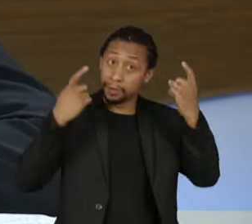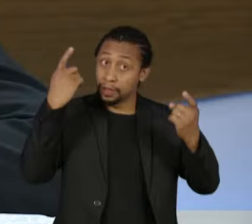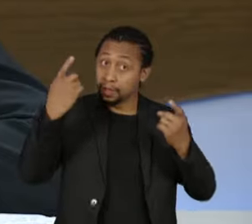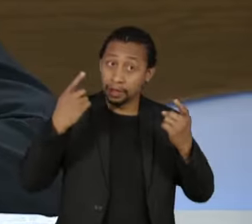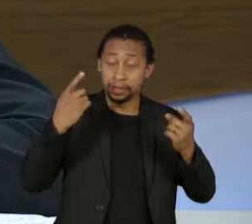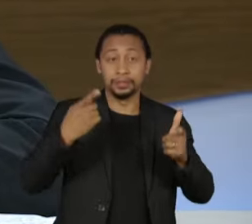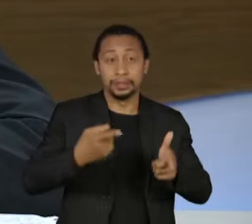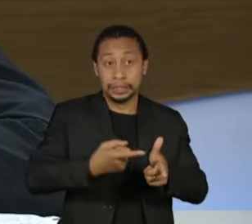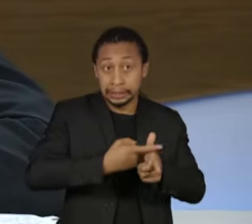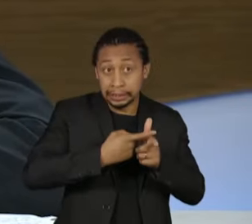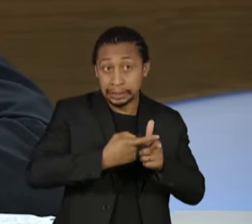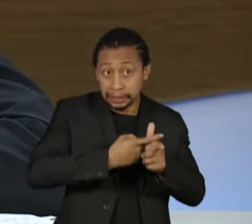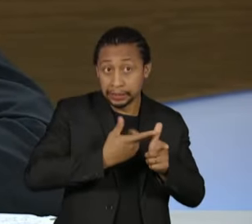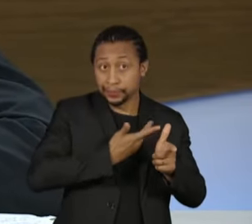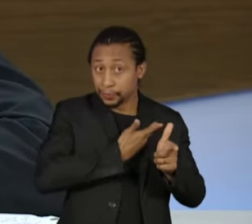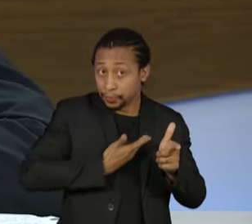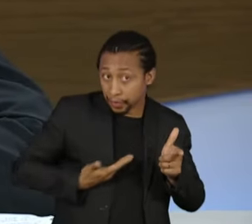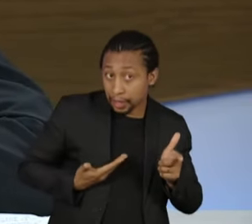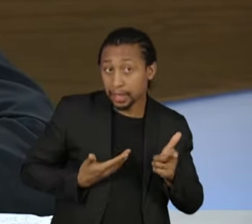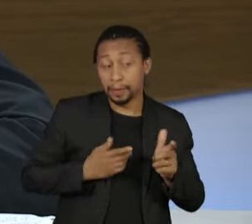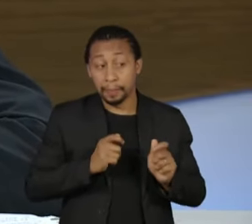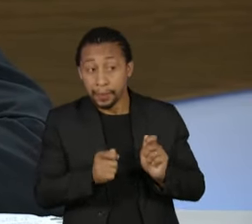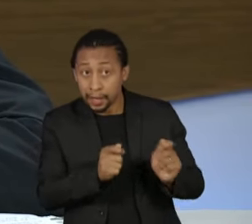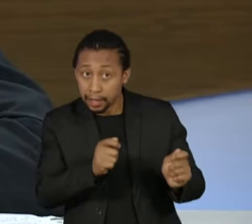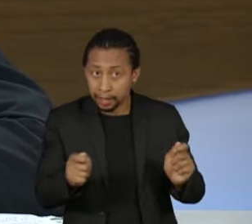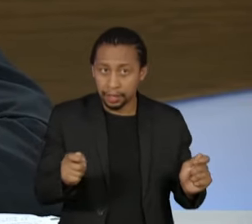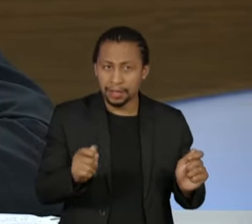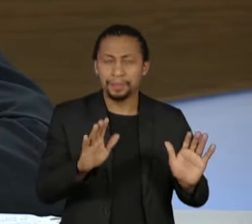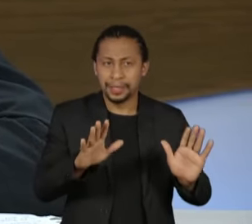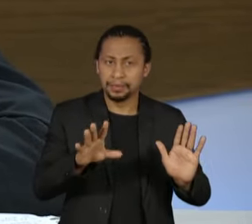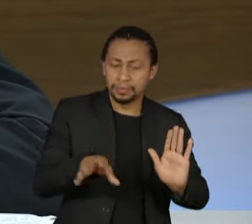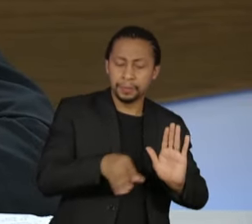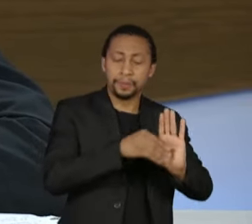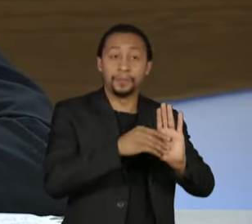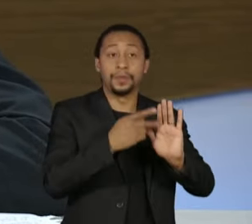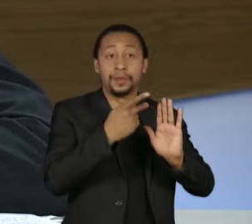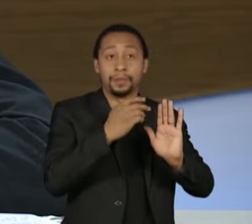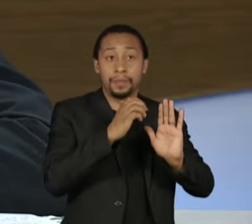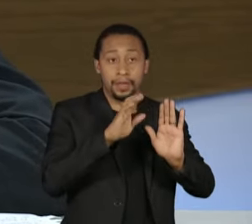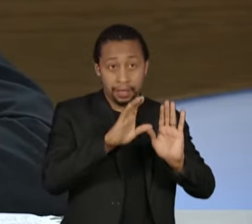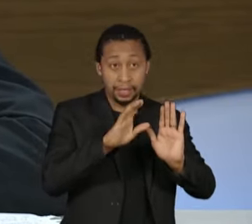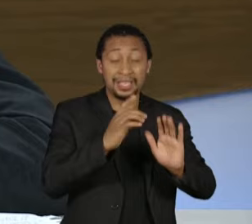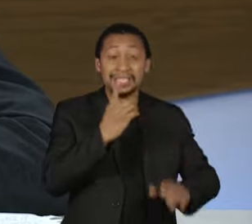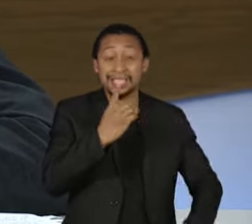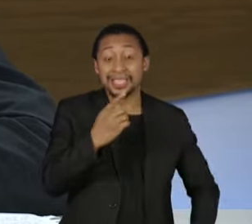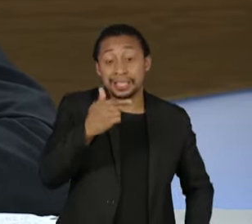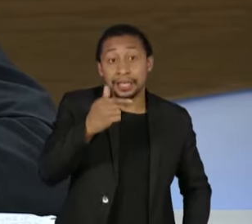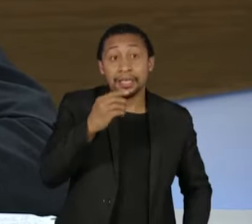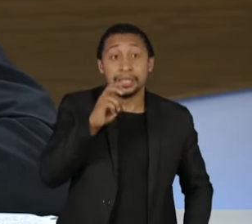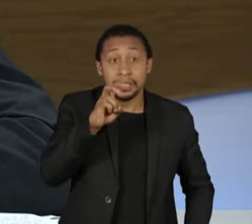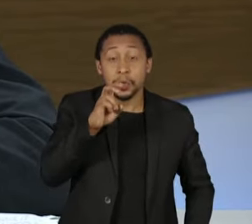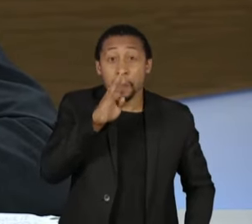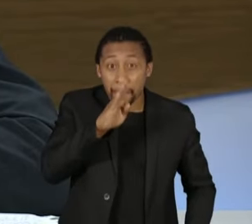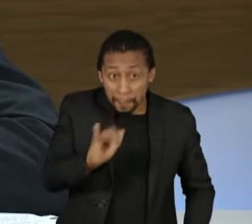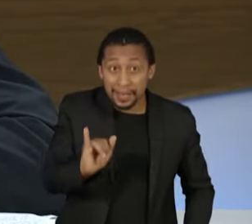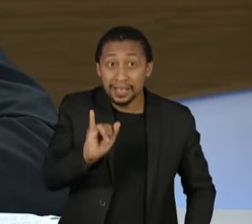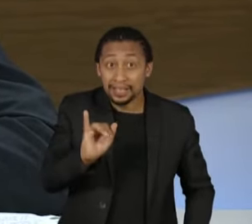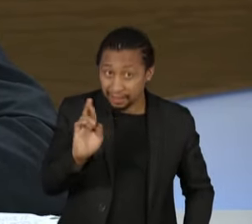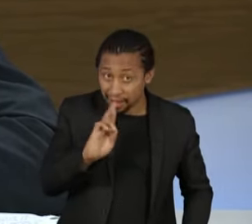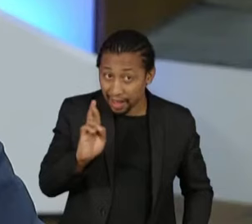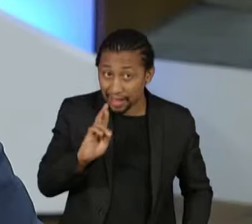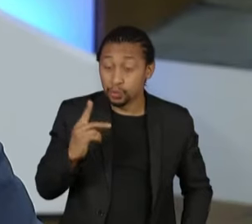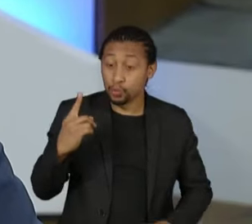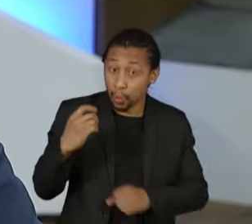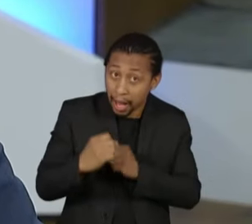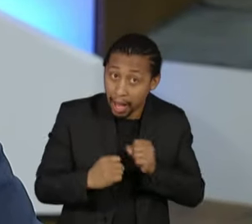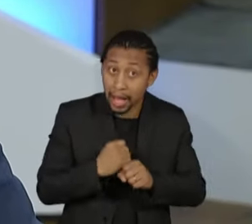preocupação com as contas. A gente está falando de uma PEC de R 175 bilhões por ano, por pelo menos quatro anos, que deve levar a dívida ainda mais.